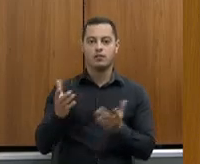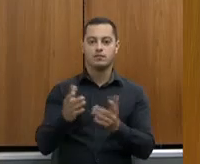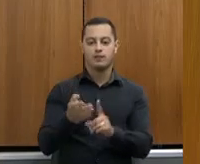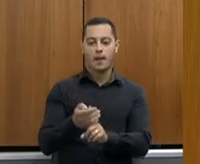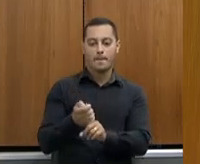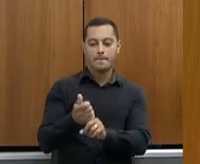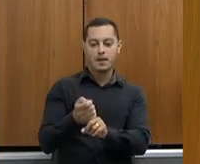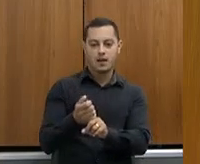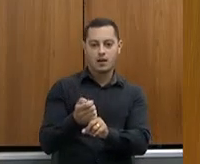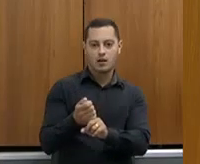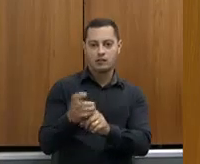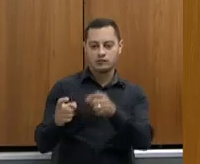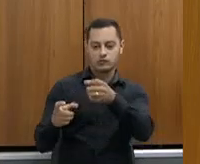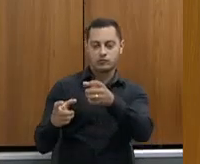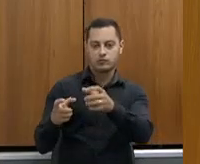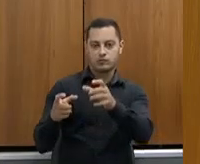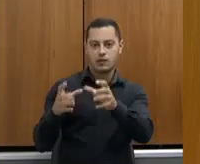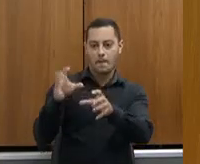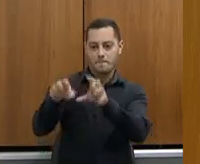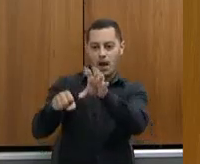fazer silagem, evoluiu